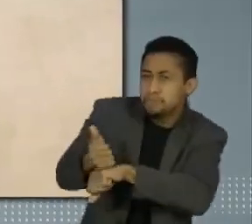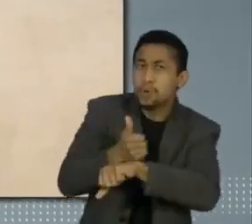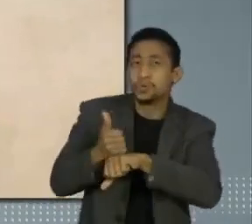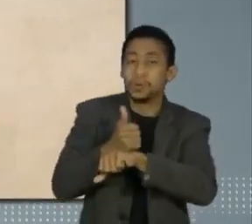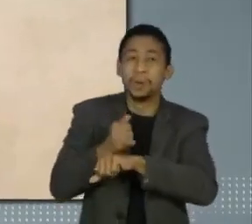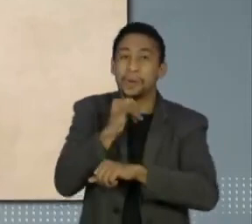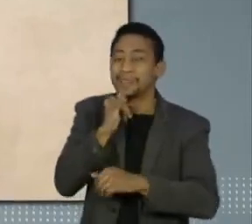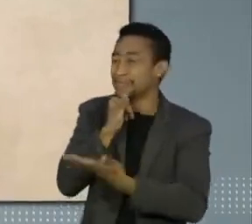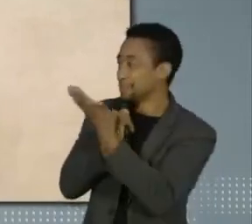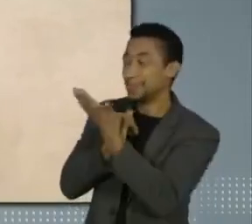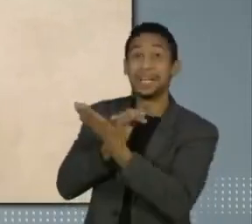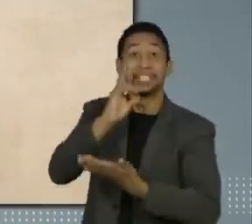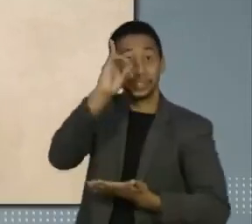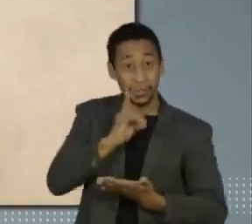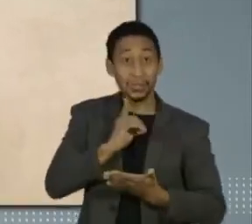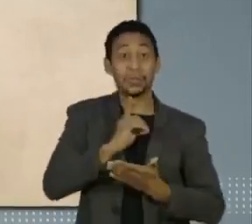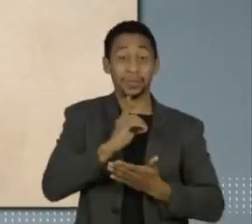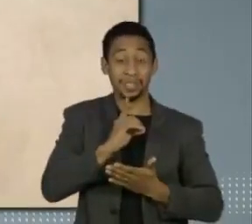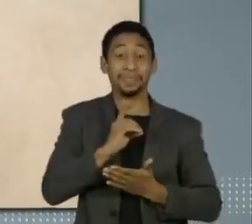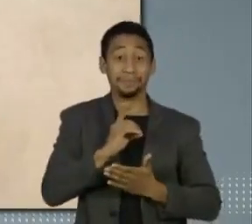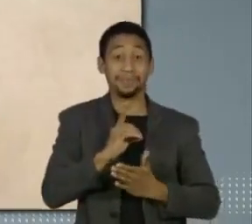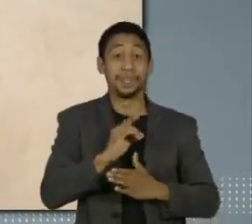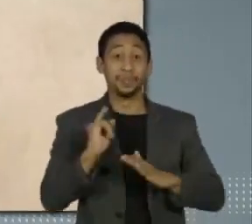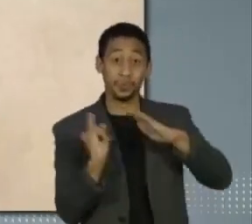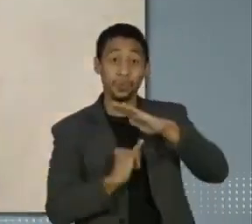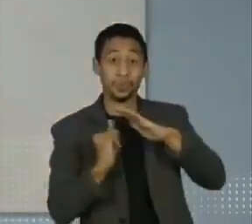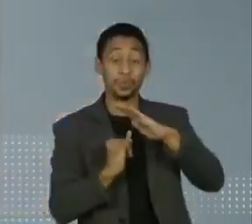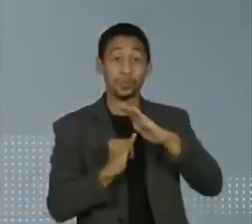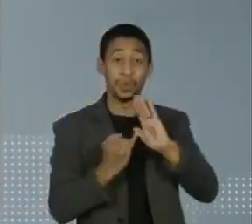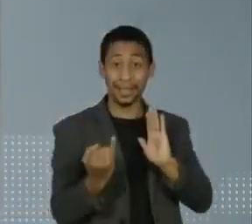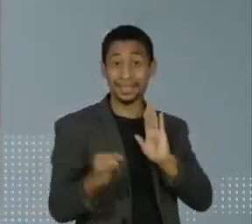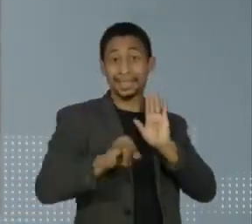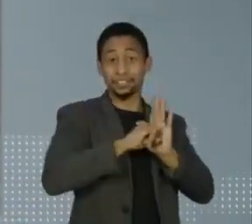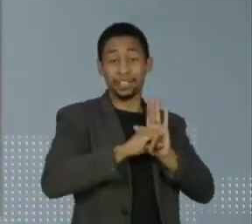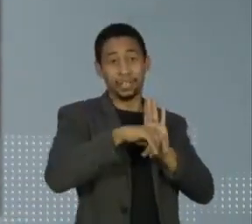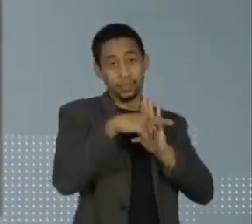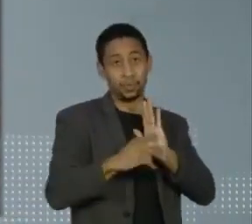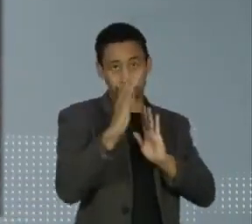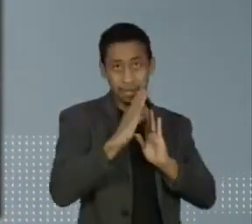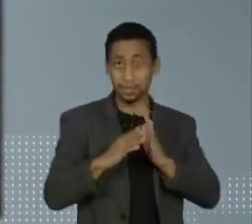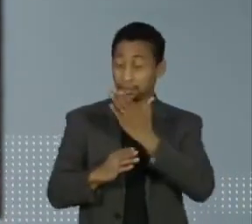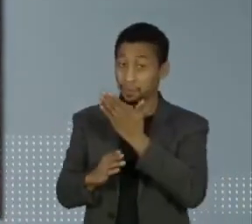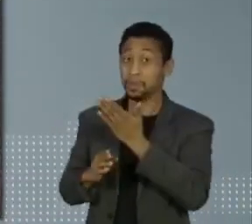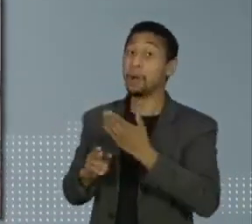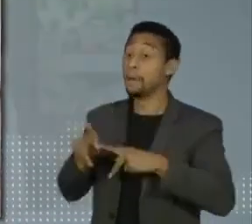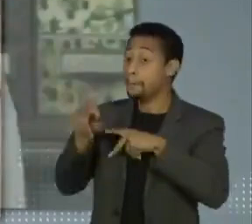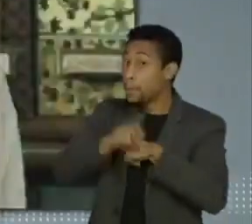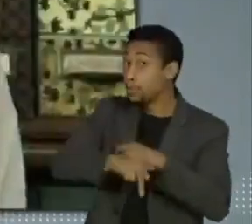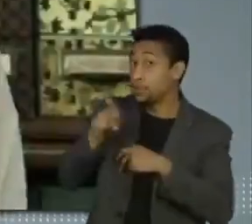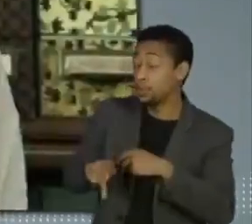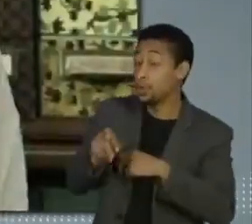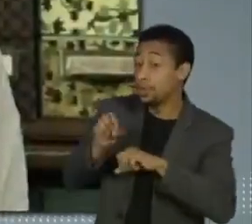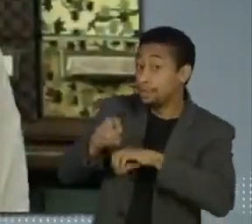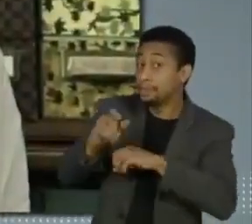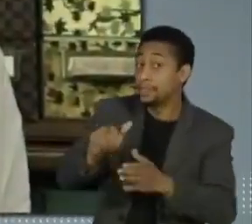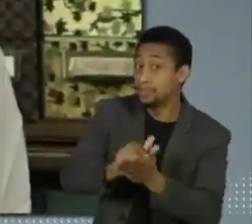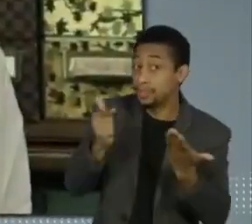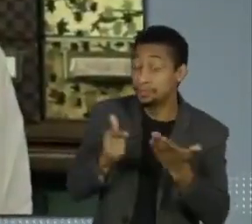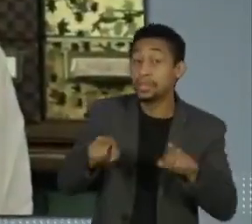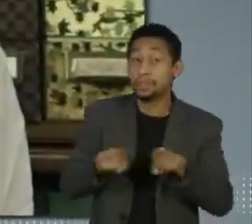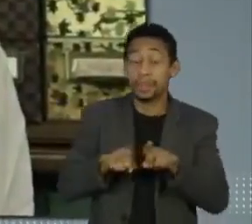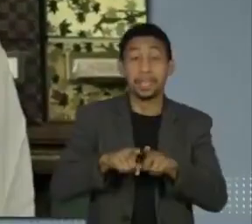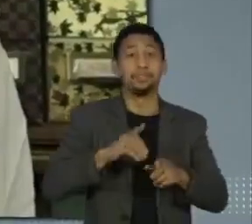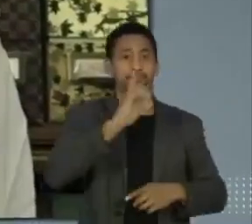diretora do Instituto Identidades do Brasil, Luana Genot, o professor de jornalismo, Rodrigo Rattier, o diretor de